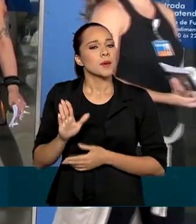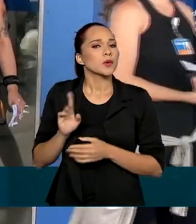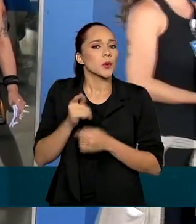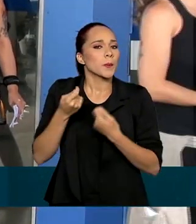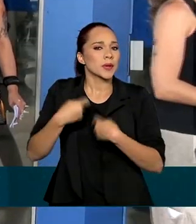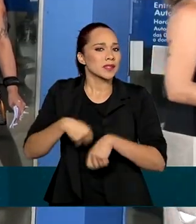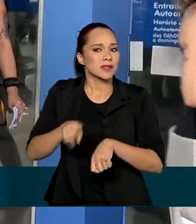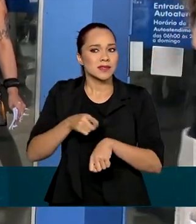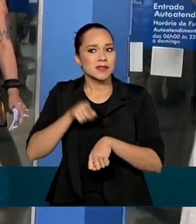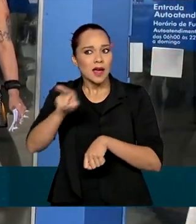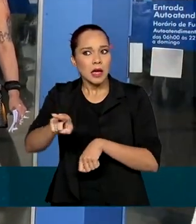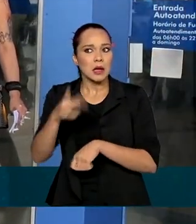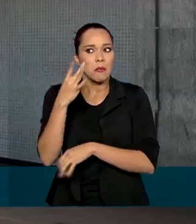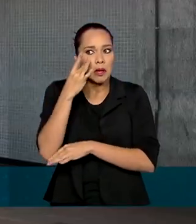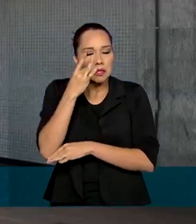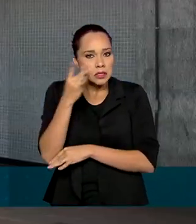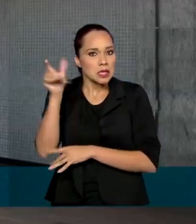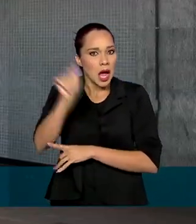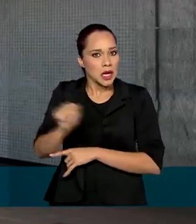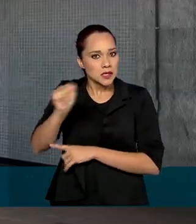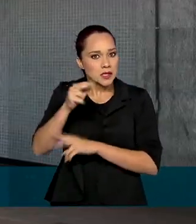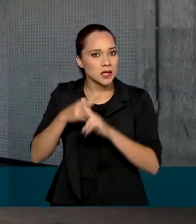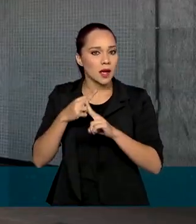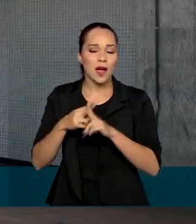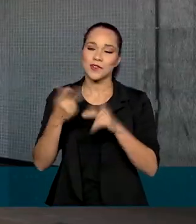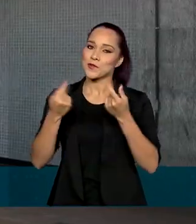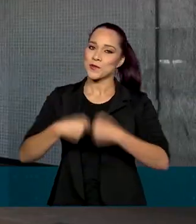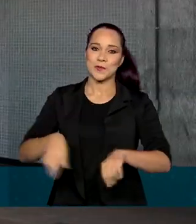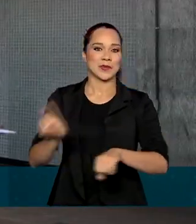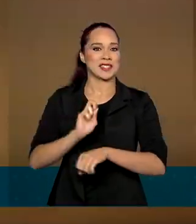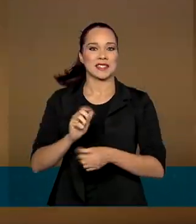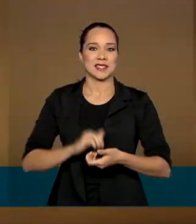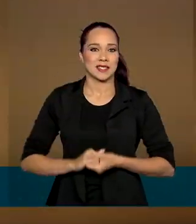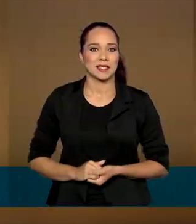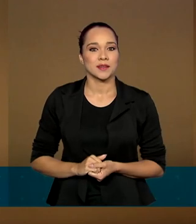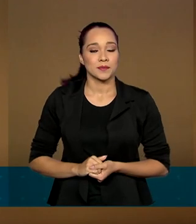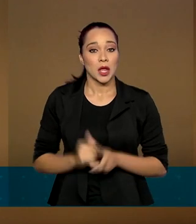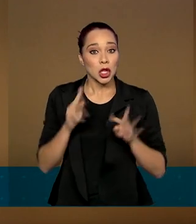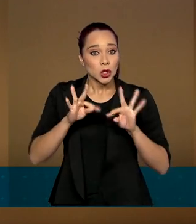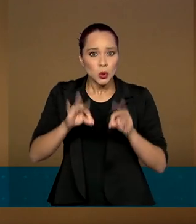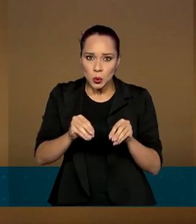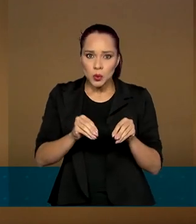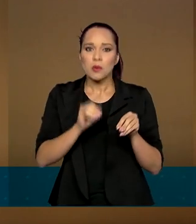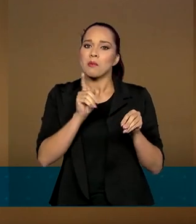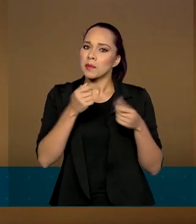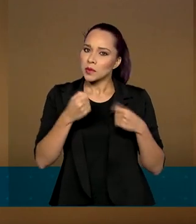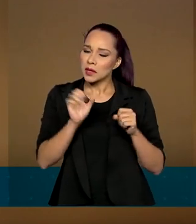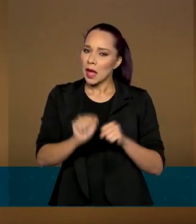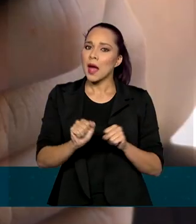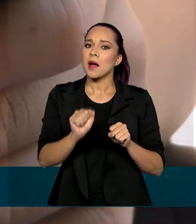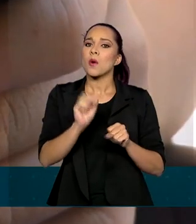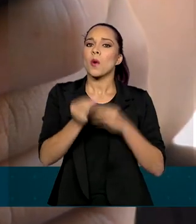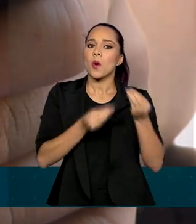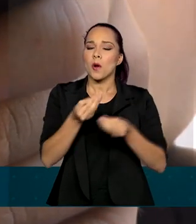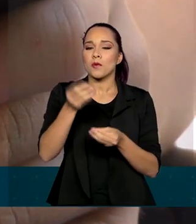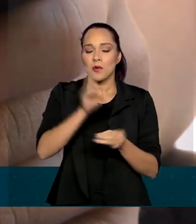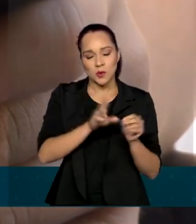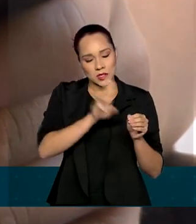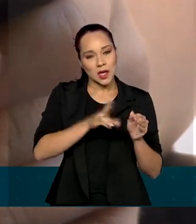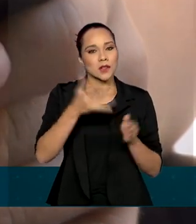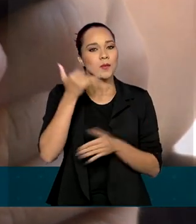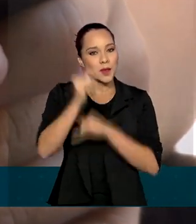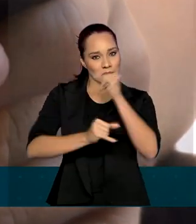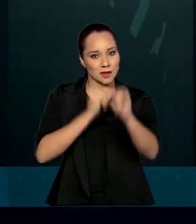não é preciso ir pessoalmente a nenhuma agência da Caixa Econômica. Todo o processo deve ser feito exclusivamente